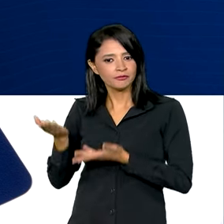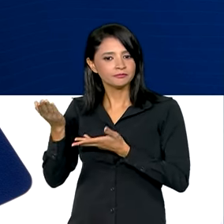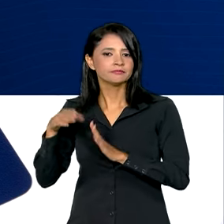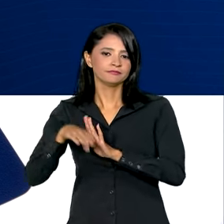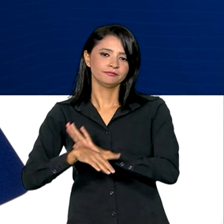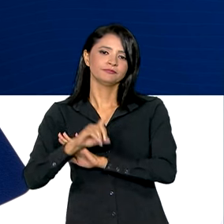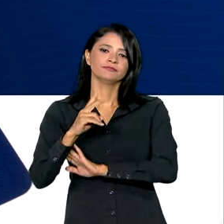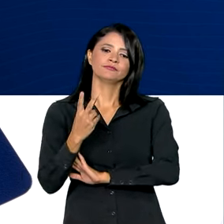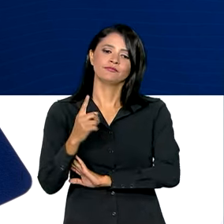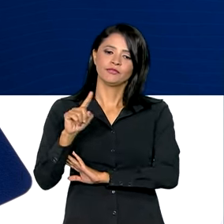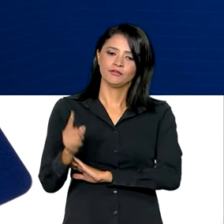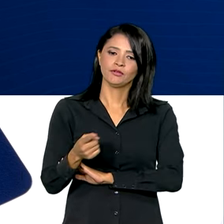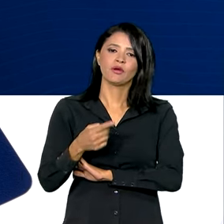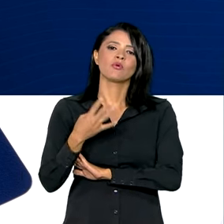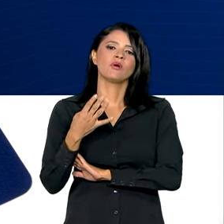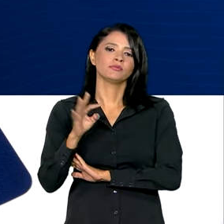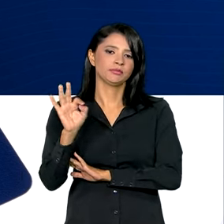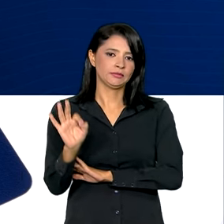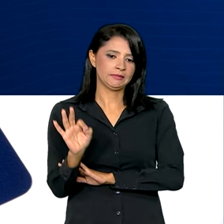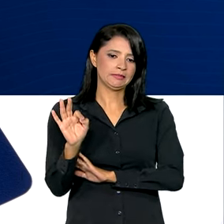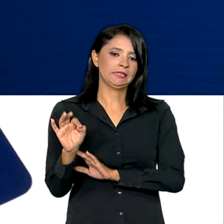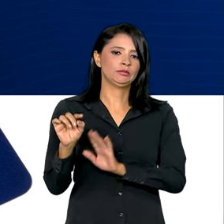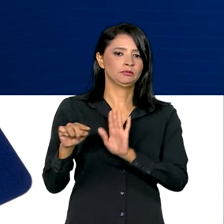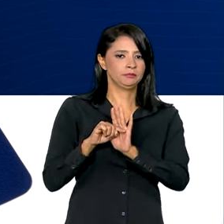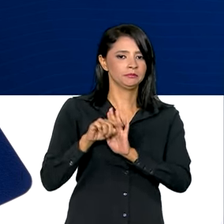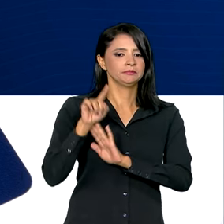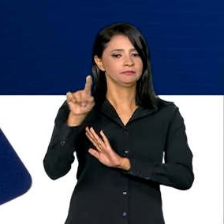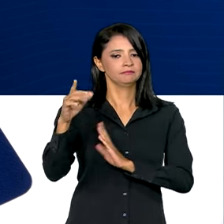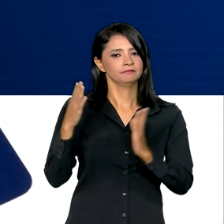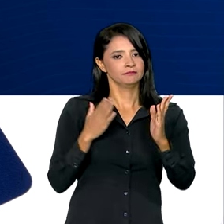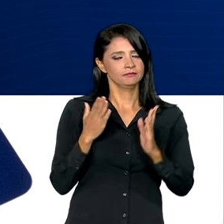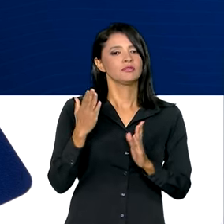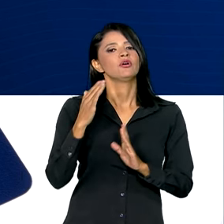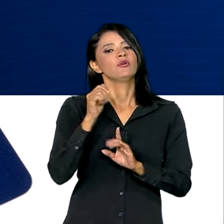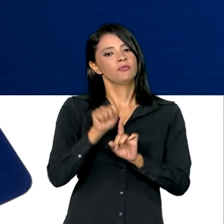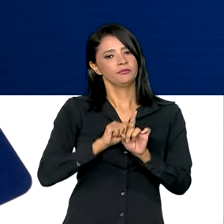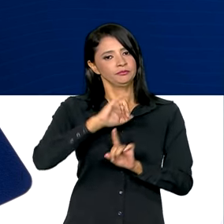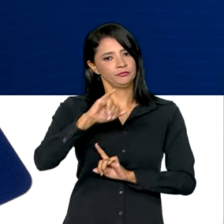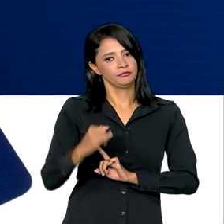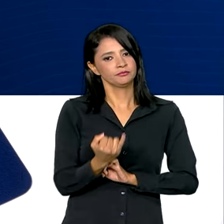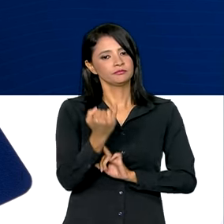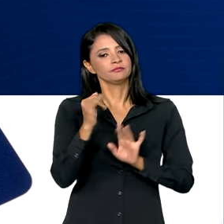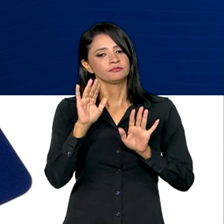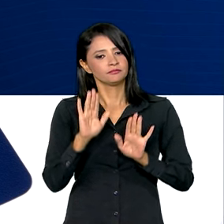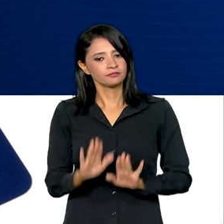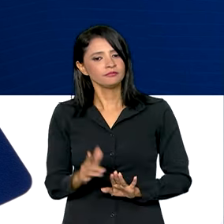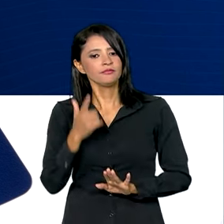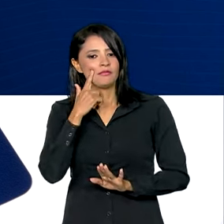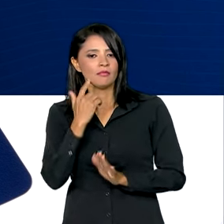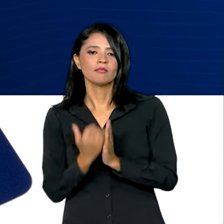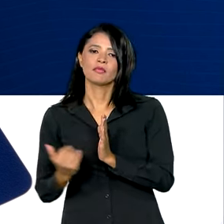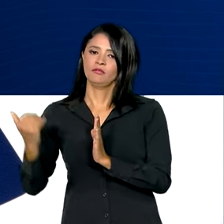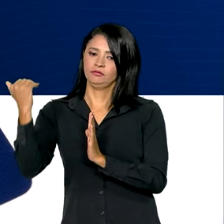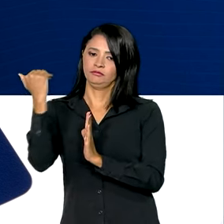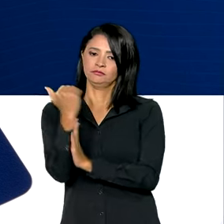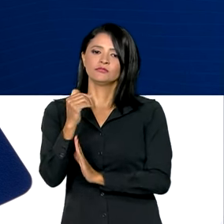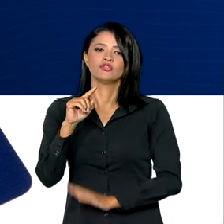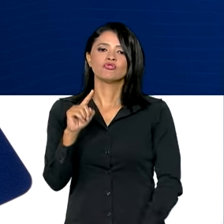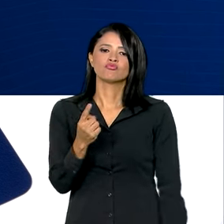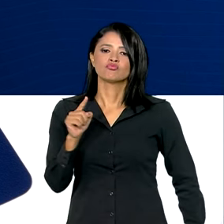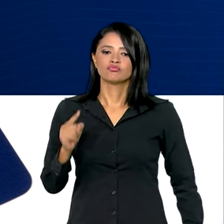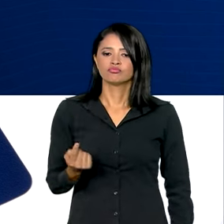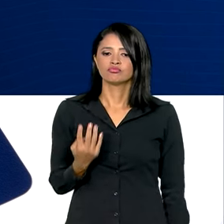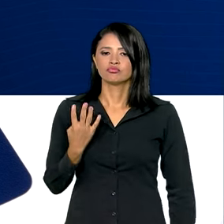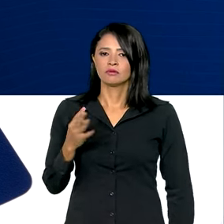de 2,4% em comparação com o valor de janeiro. No entanto, o valor teve ganho real de 1